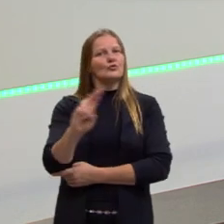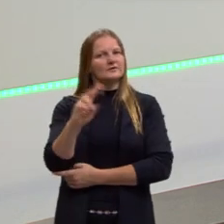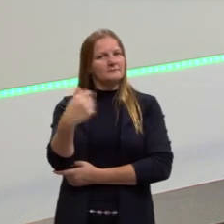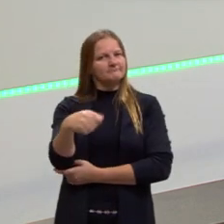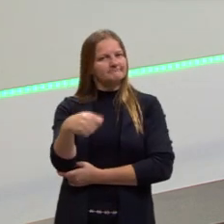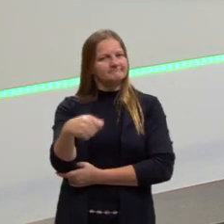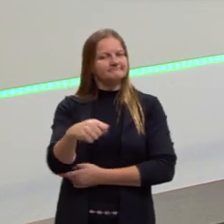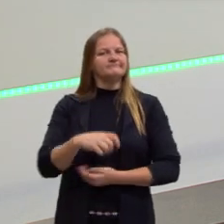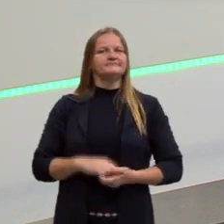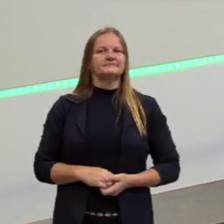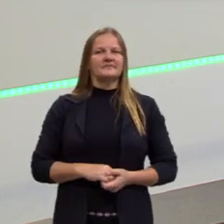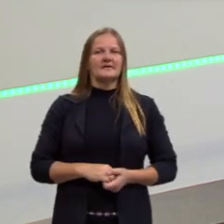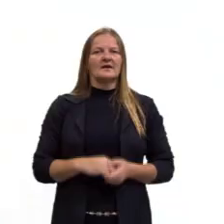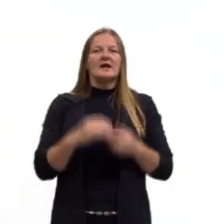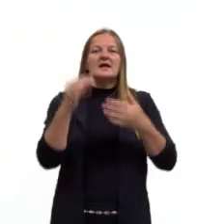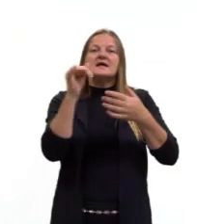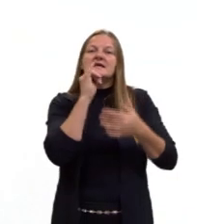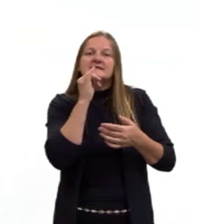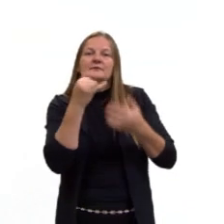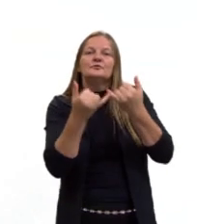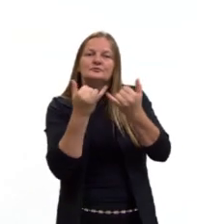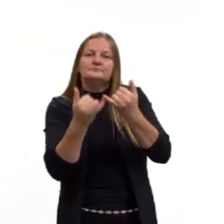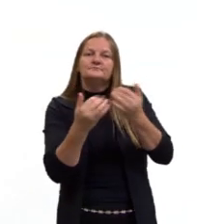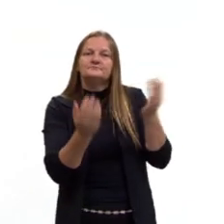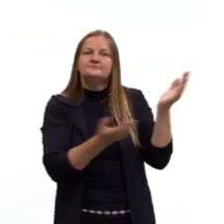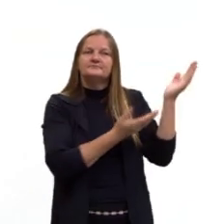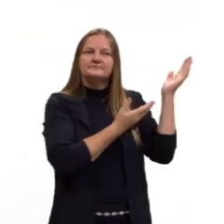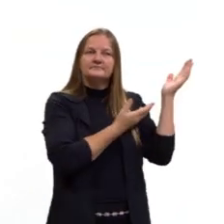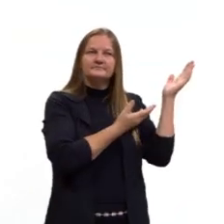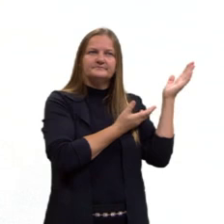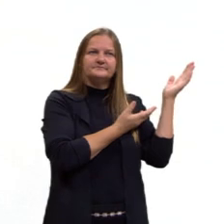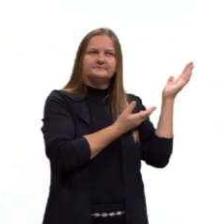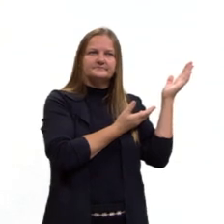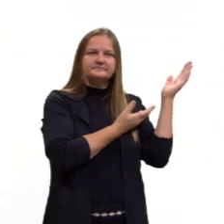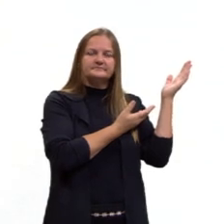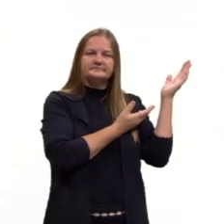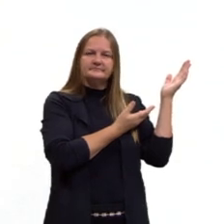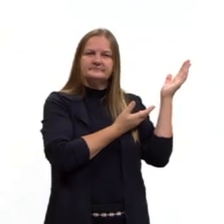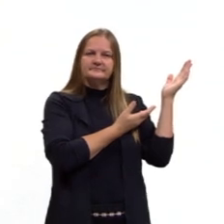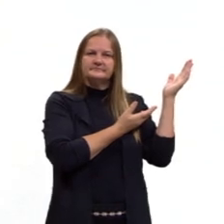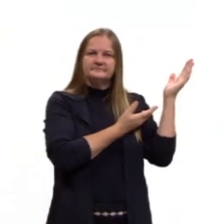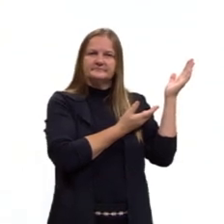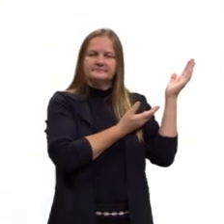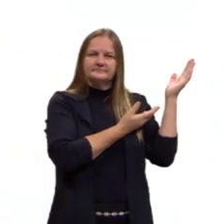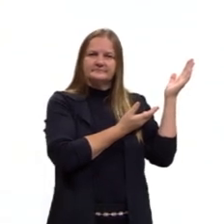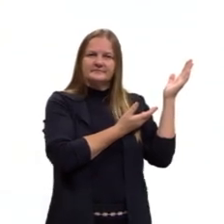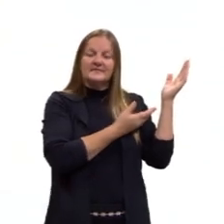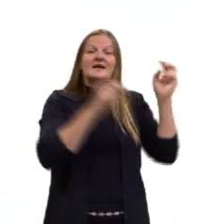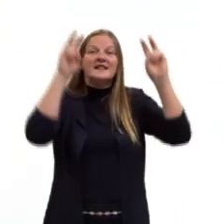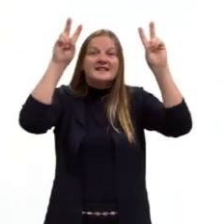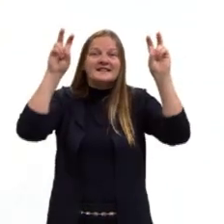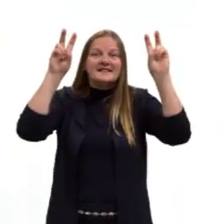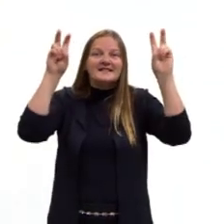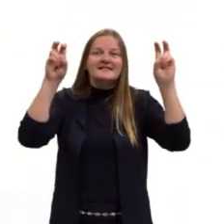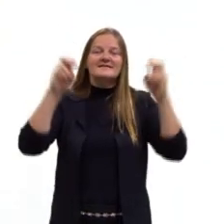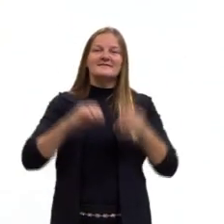Então, vamos ver alguns exemplos de intertextualidade. Temática.